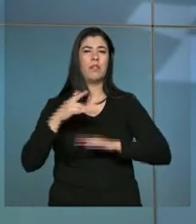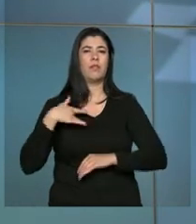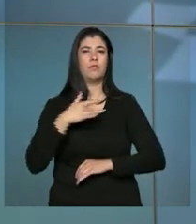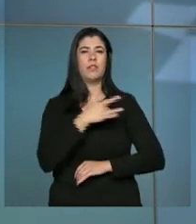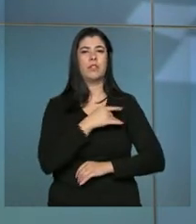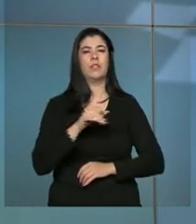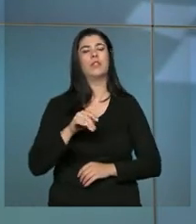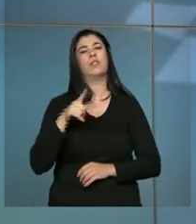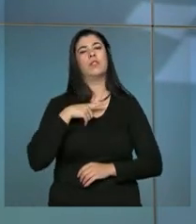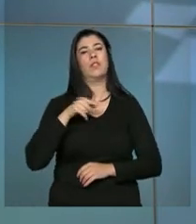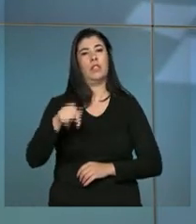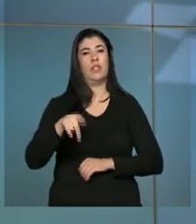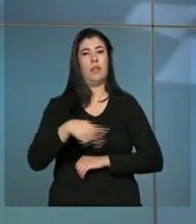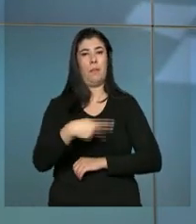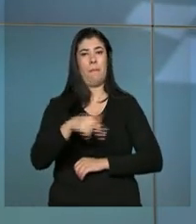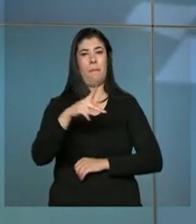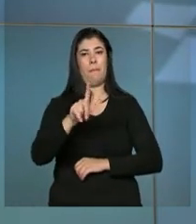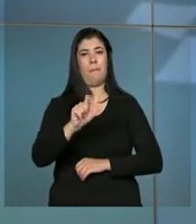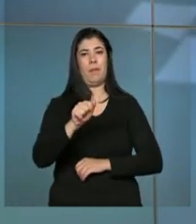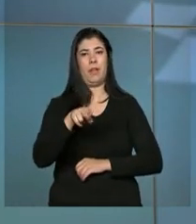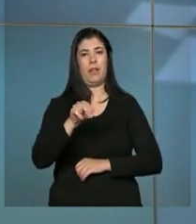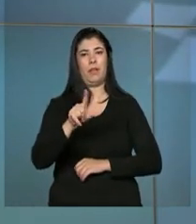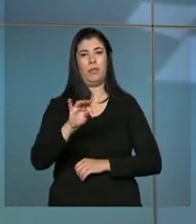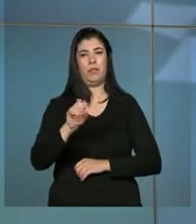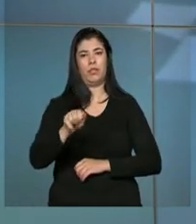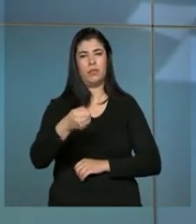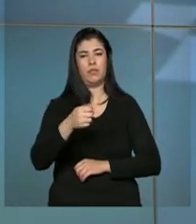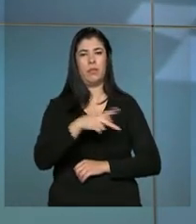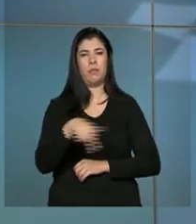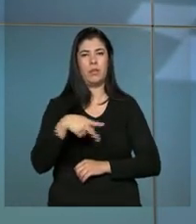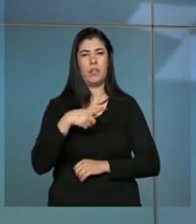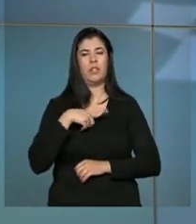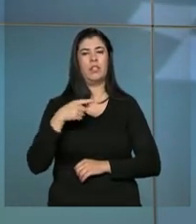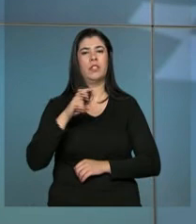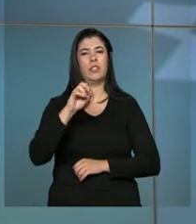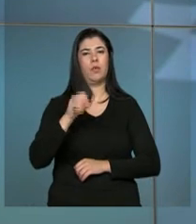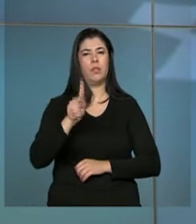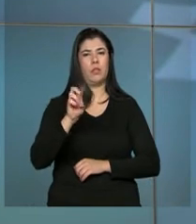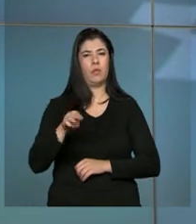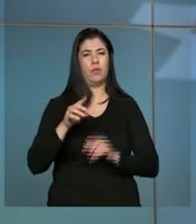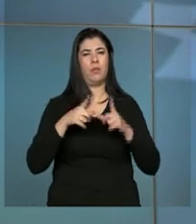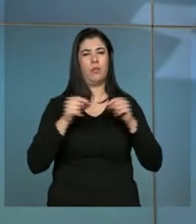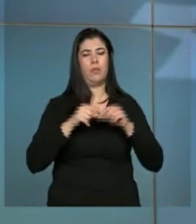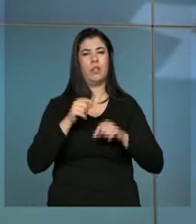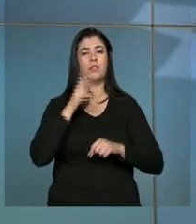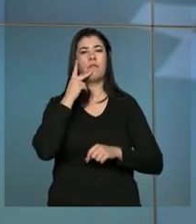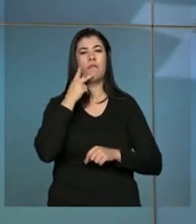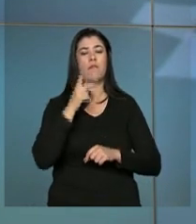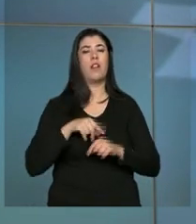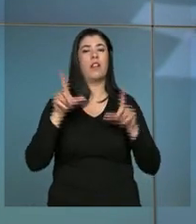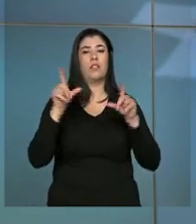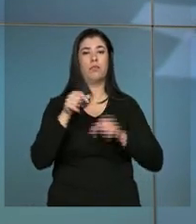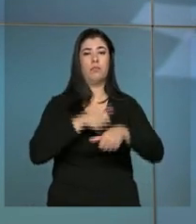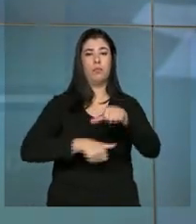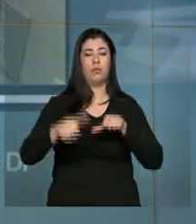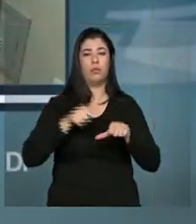50 quilômetros de Brasília, diz que o Programa Mais Médicos reduziu a rotatividade de médicos na cidade.